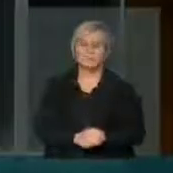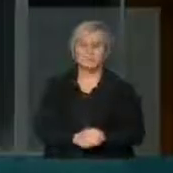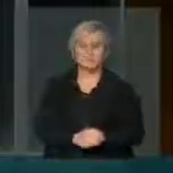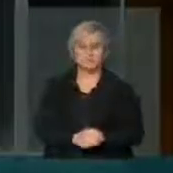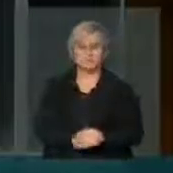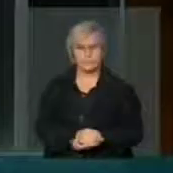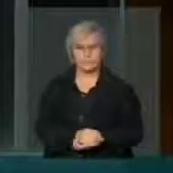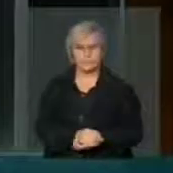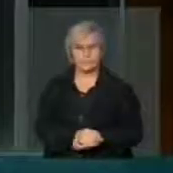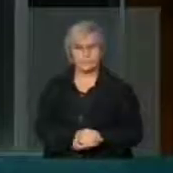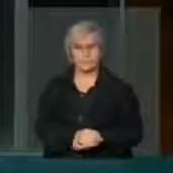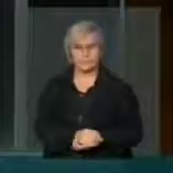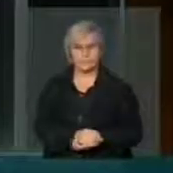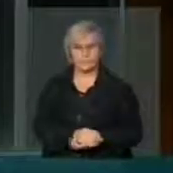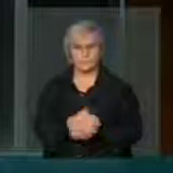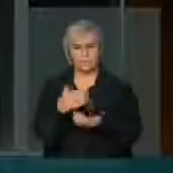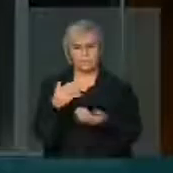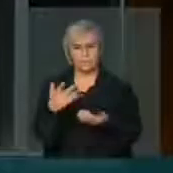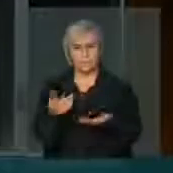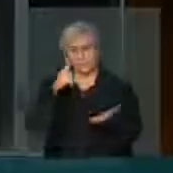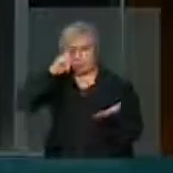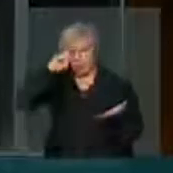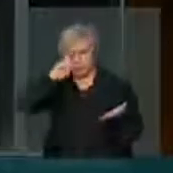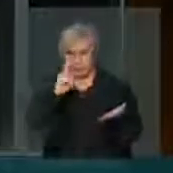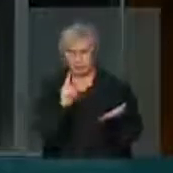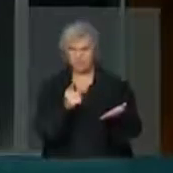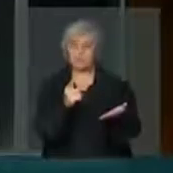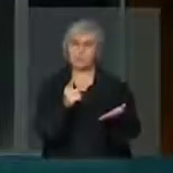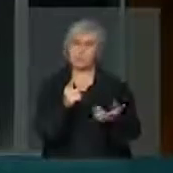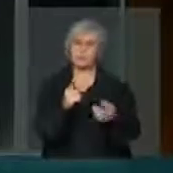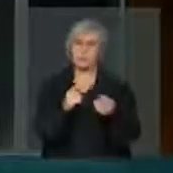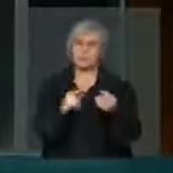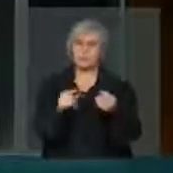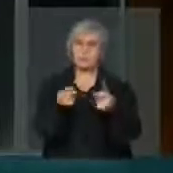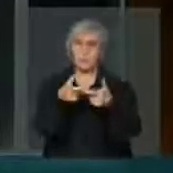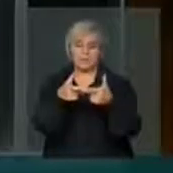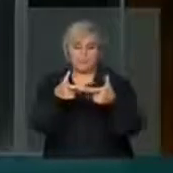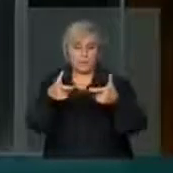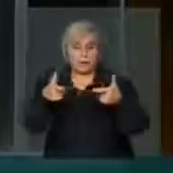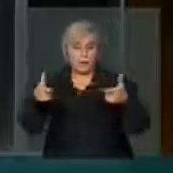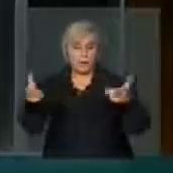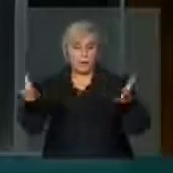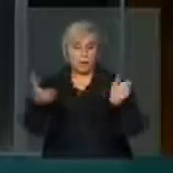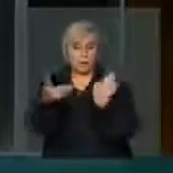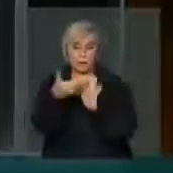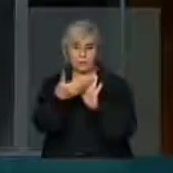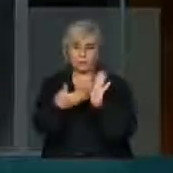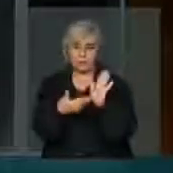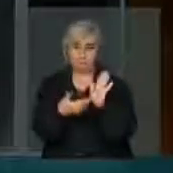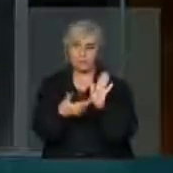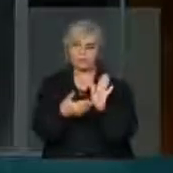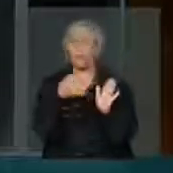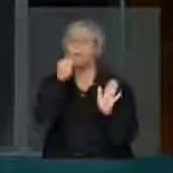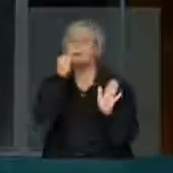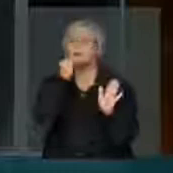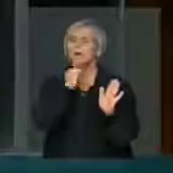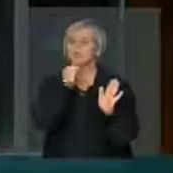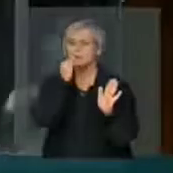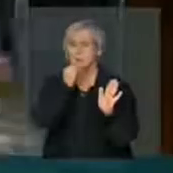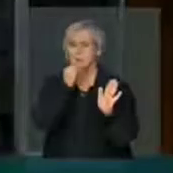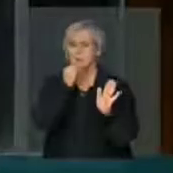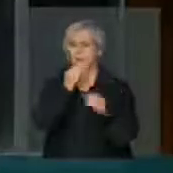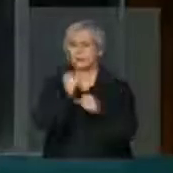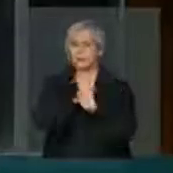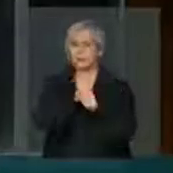é uma ordem para ampliar isso. Eu quero dar um exemplo aqui de